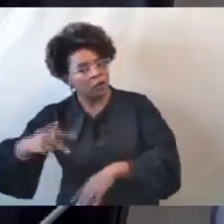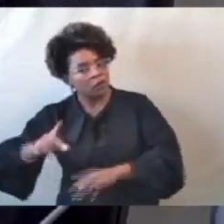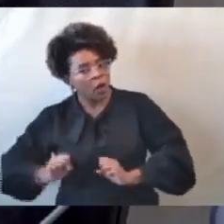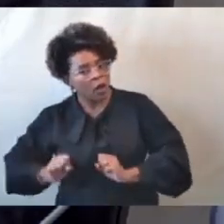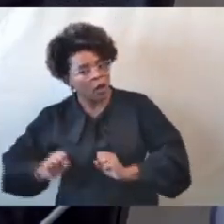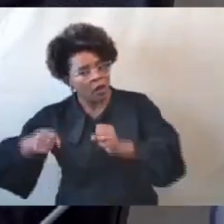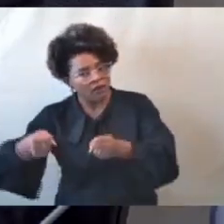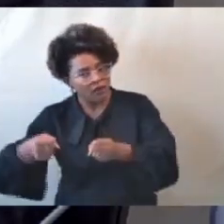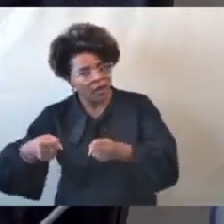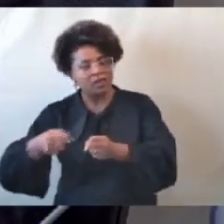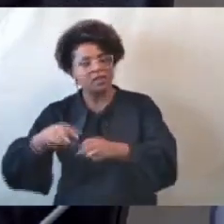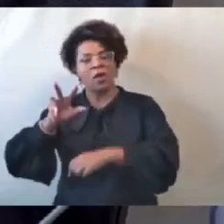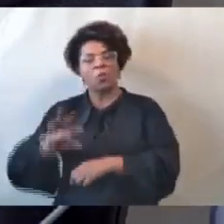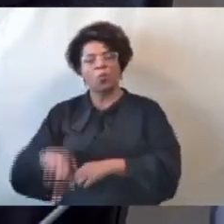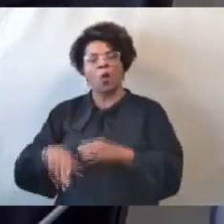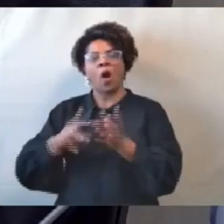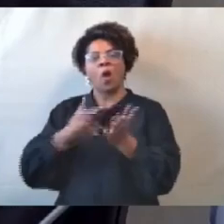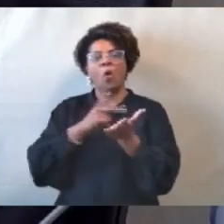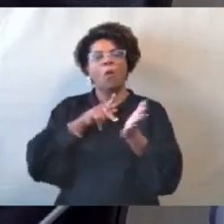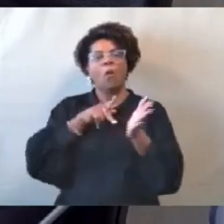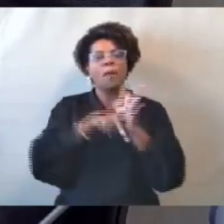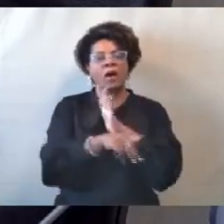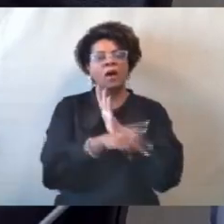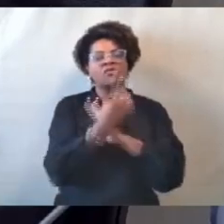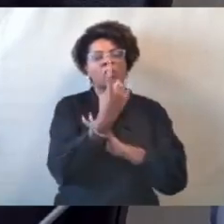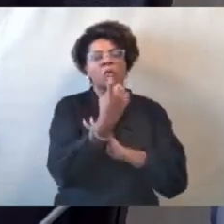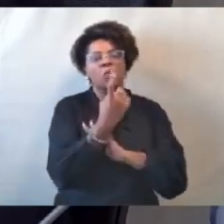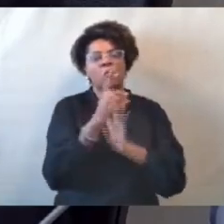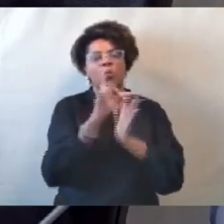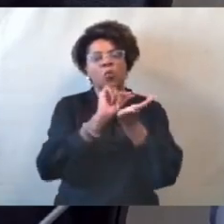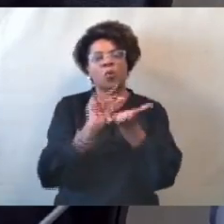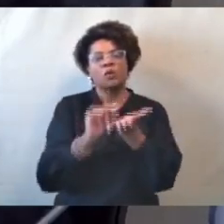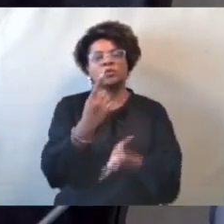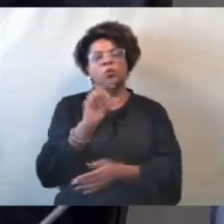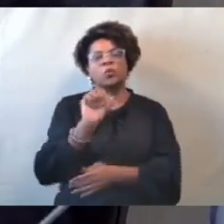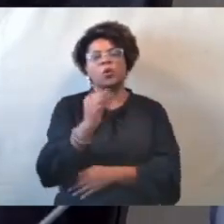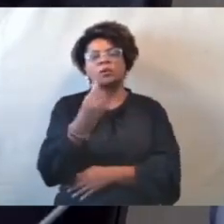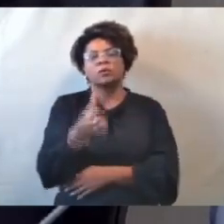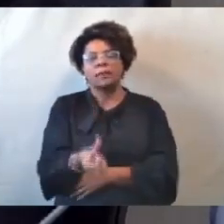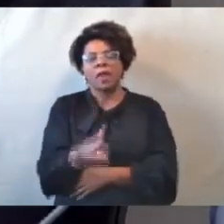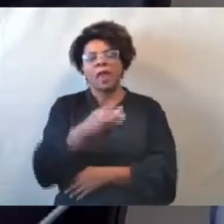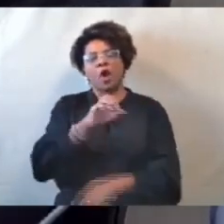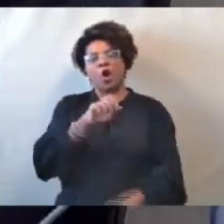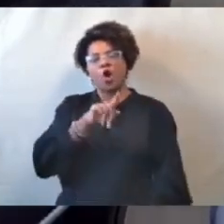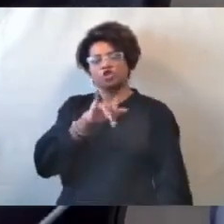prevê o parágrafo único do artigo 186 do Código de Processo Penal.